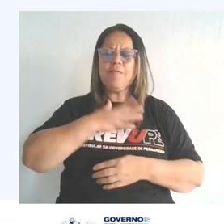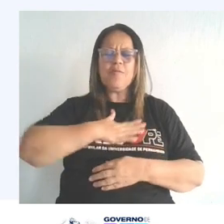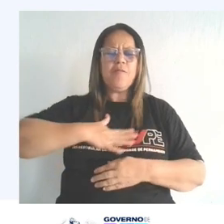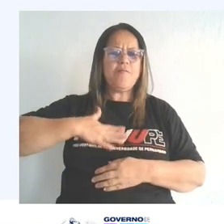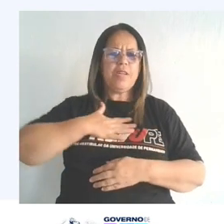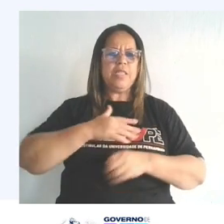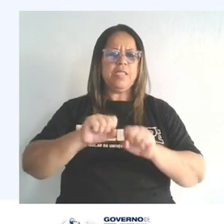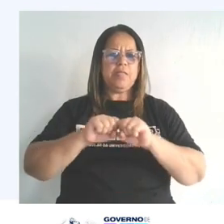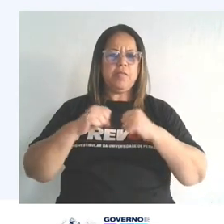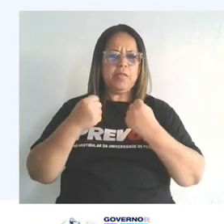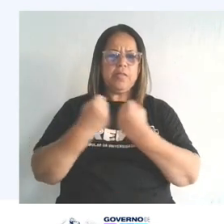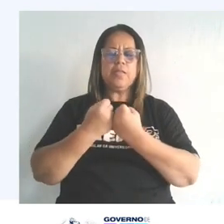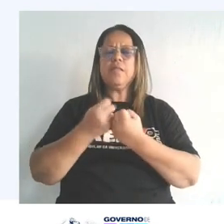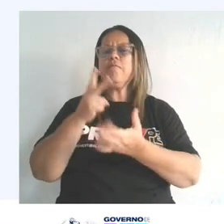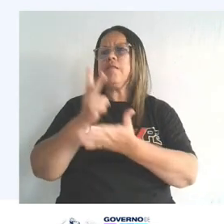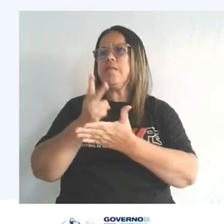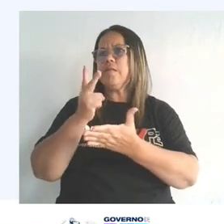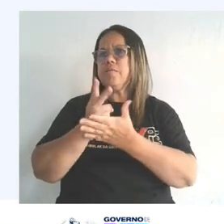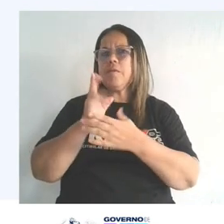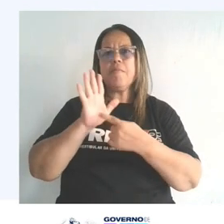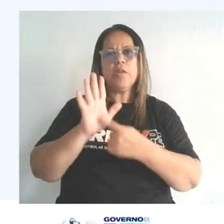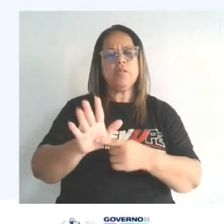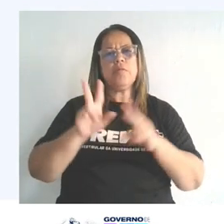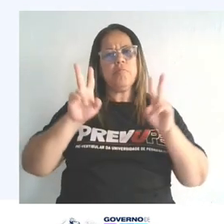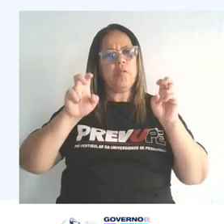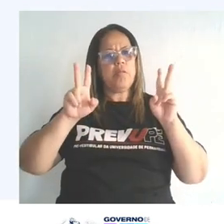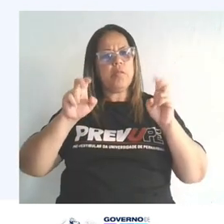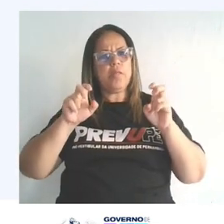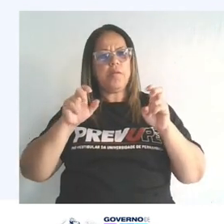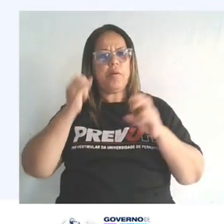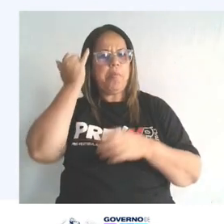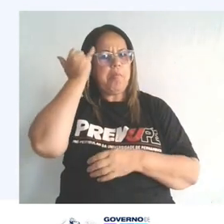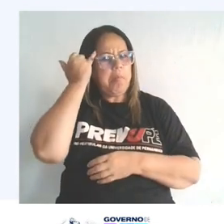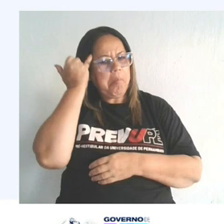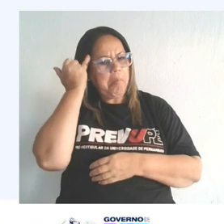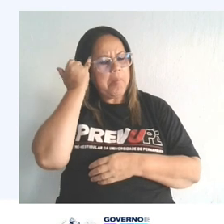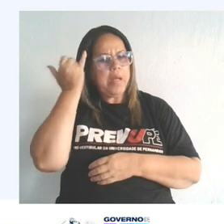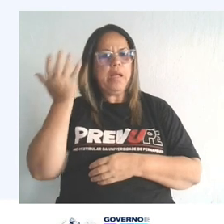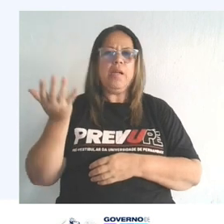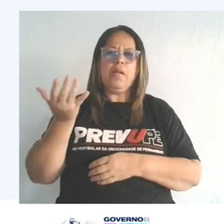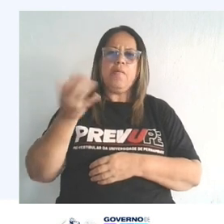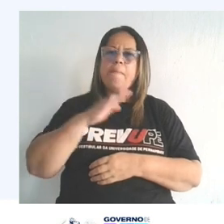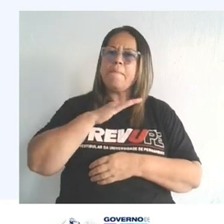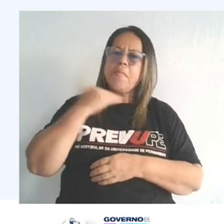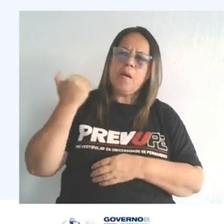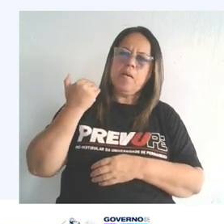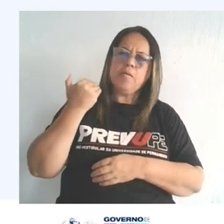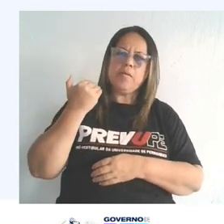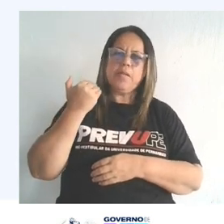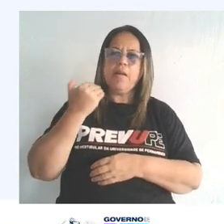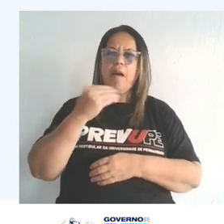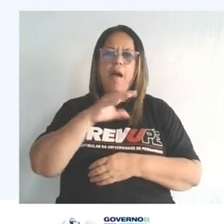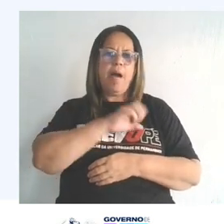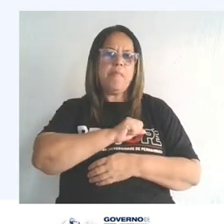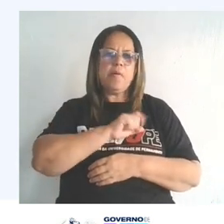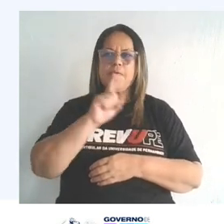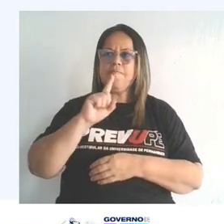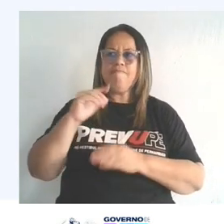frequentemente, eles abordam temas como tédio, morte, o amor não correspondido e a fuga da realidade.